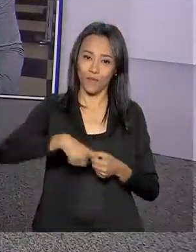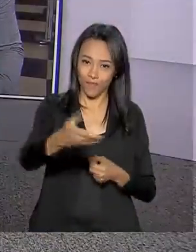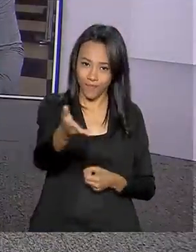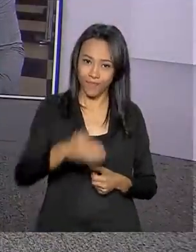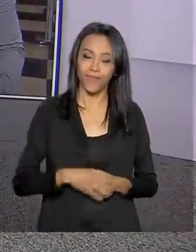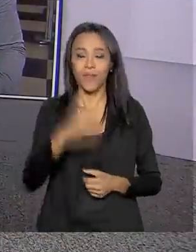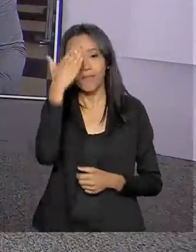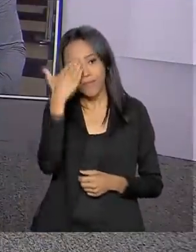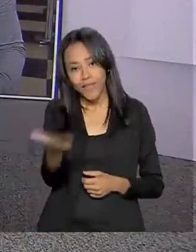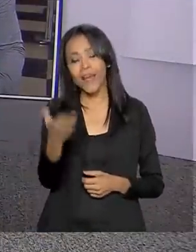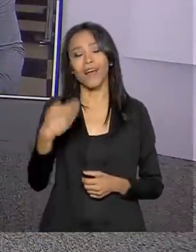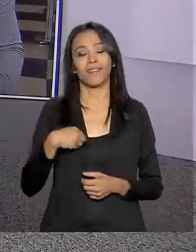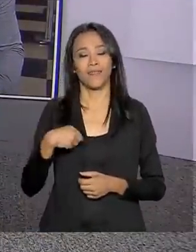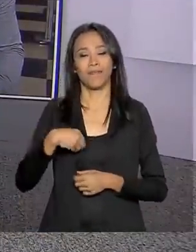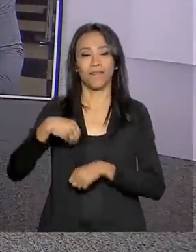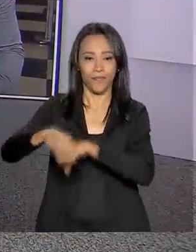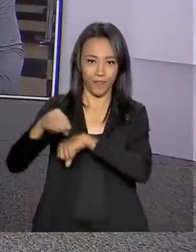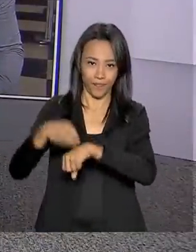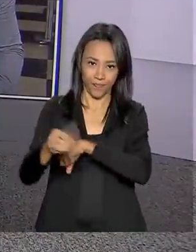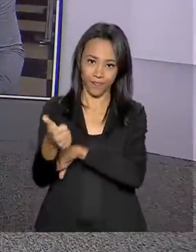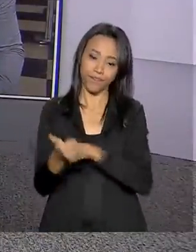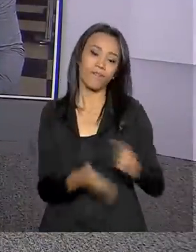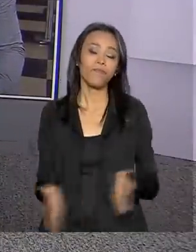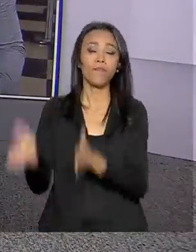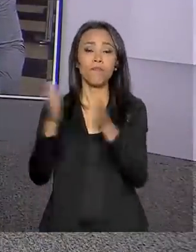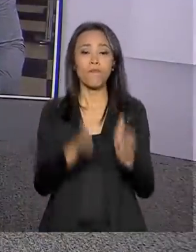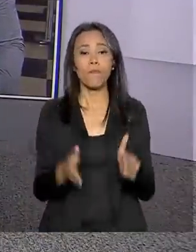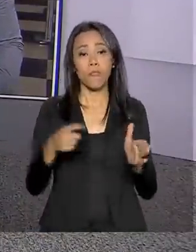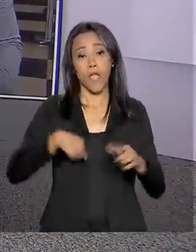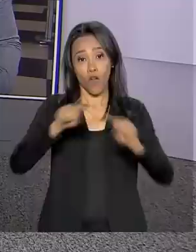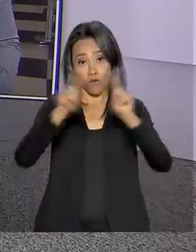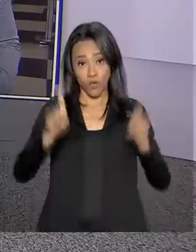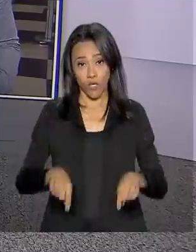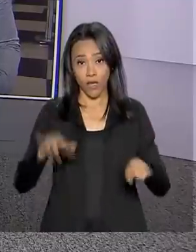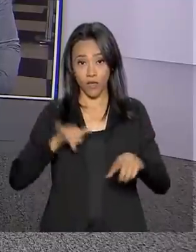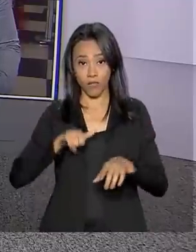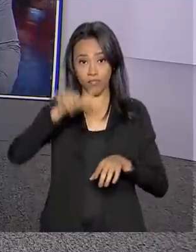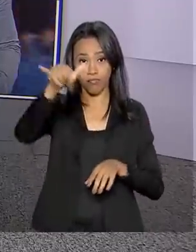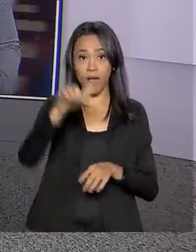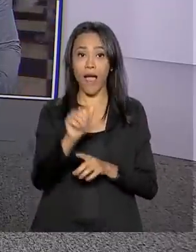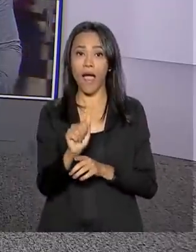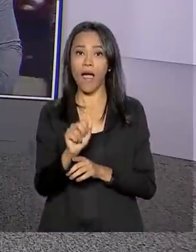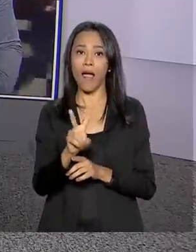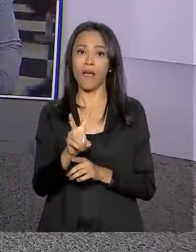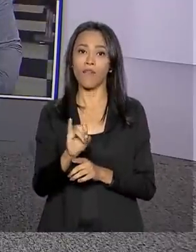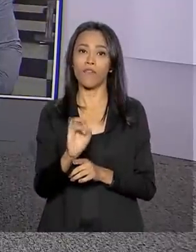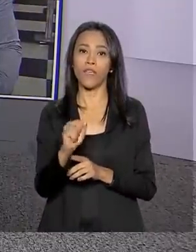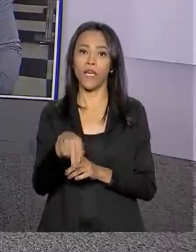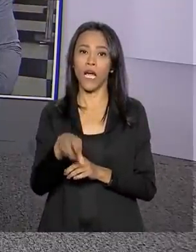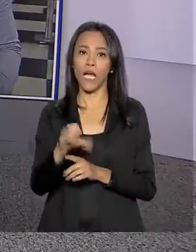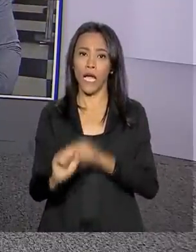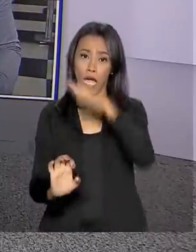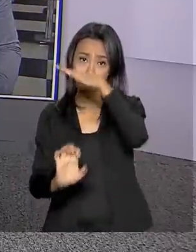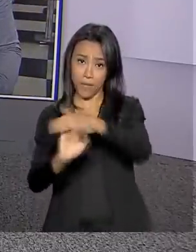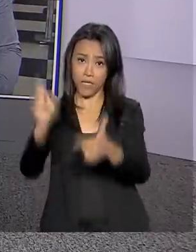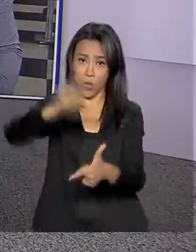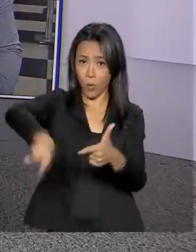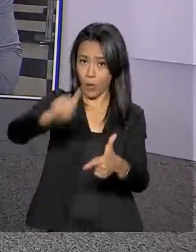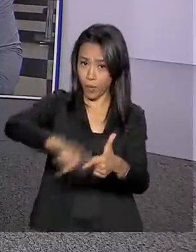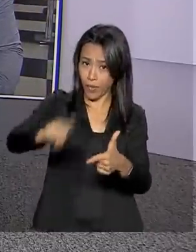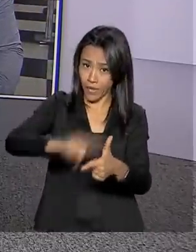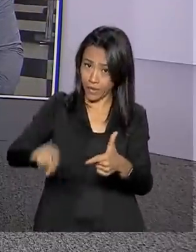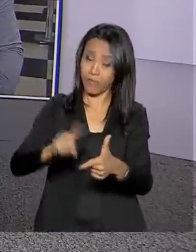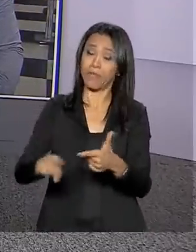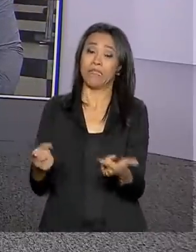Obrigada, Selma. dado o recado, então. Obrigada. Funcionários da Avianca entraram em greve hoje. A empresa passa por uma crise financeira e está em